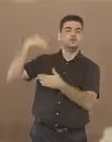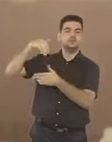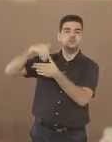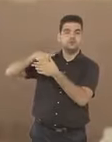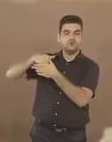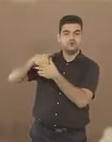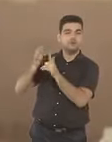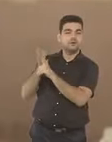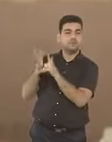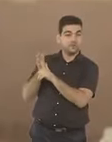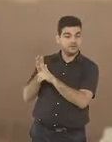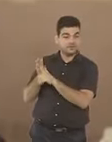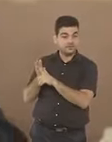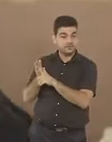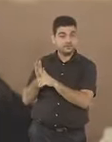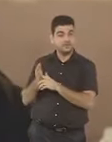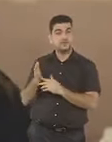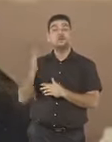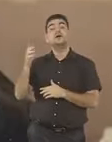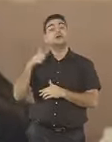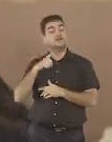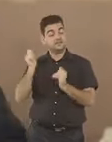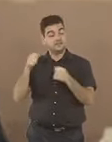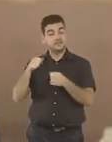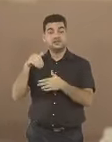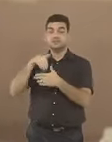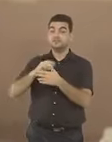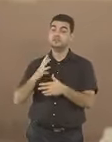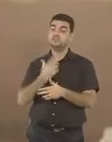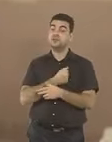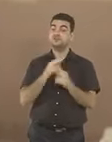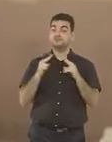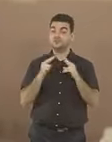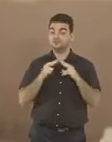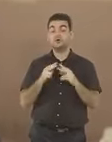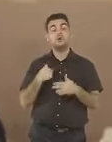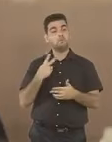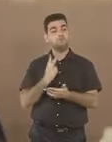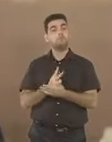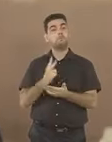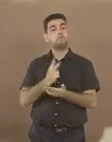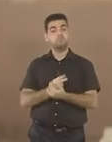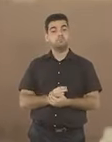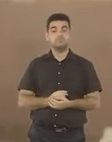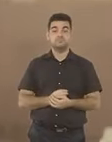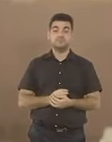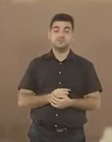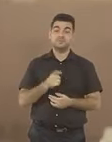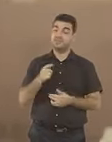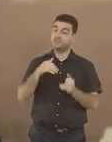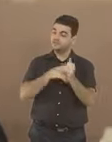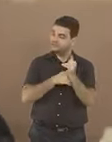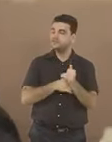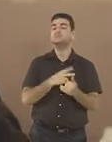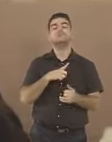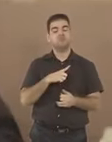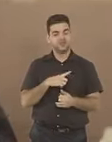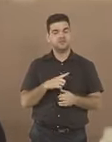urna de lona, para quem tem saudade, e que cada voto fica preservado, sem violar o sigilo.